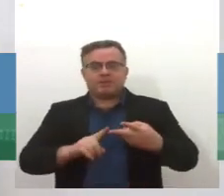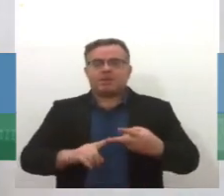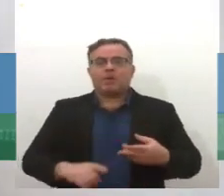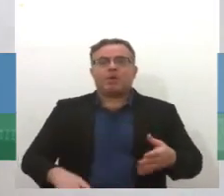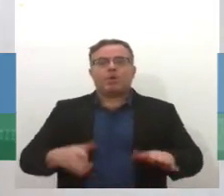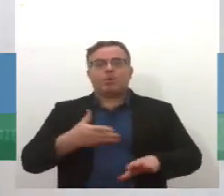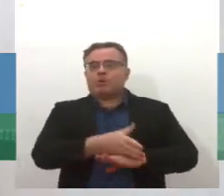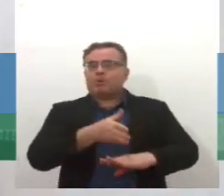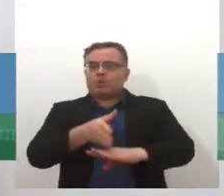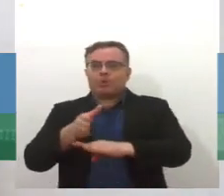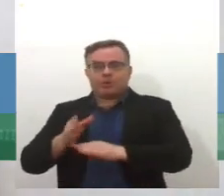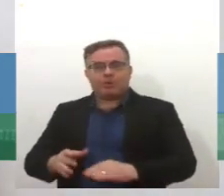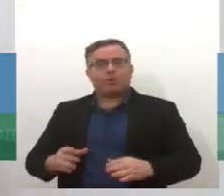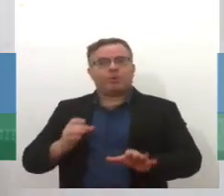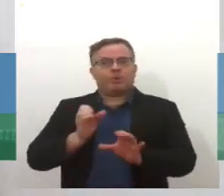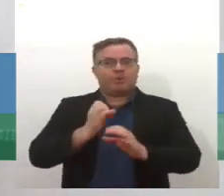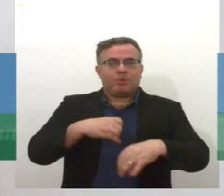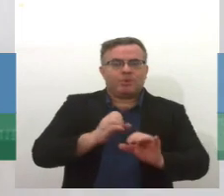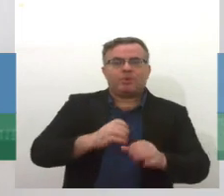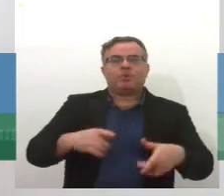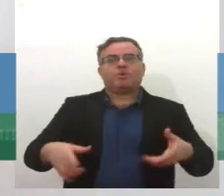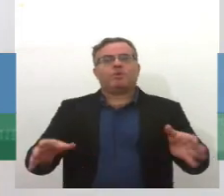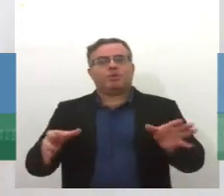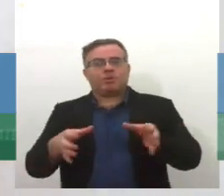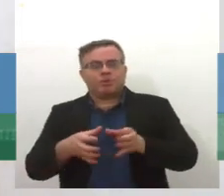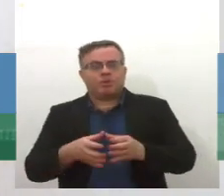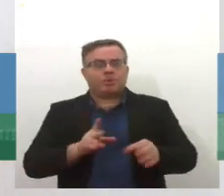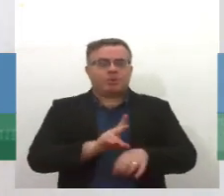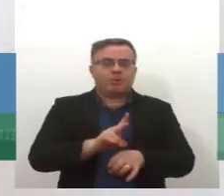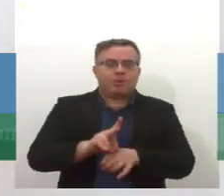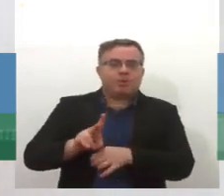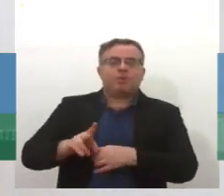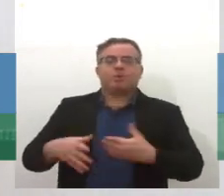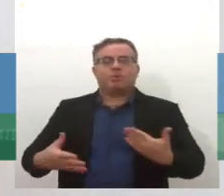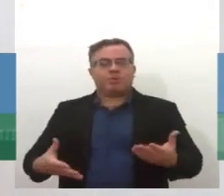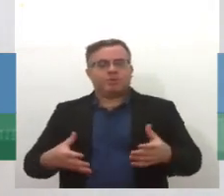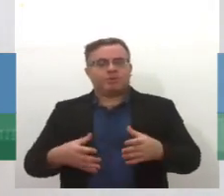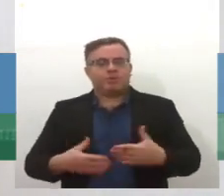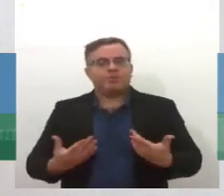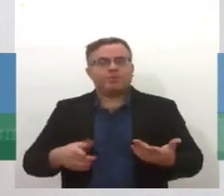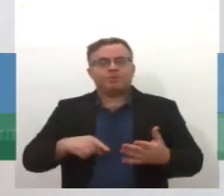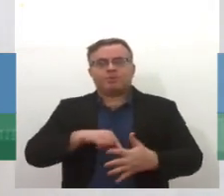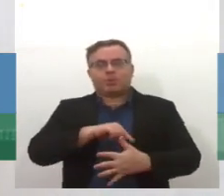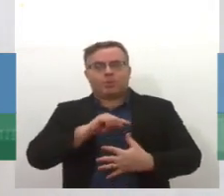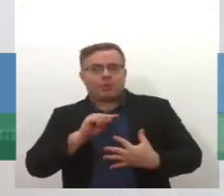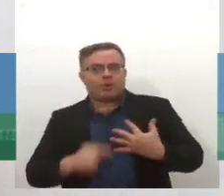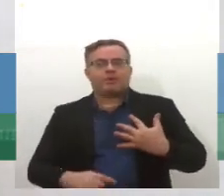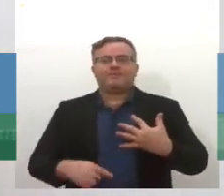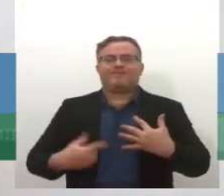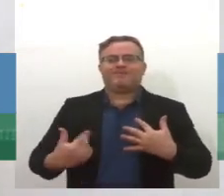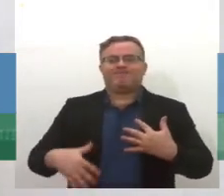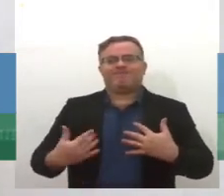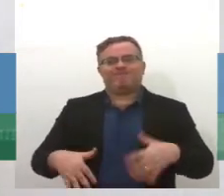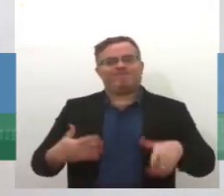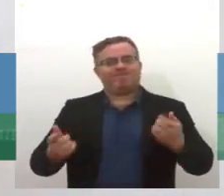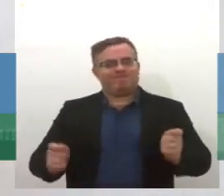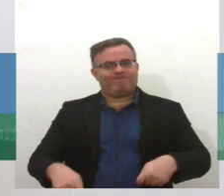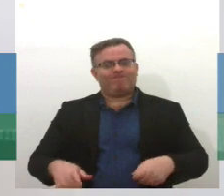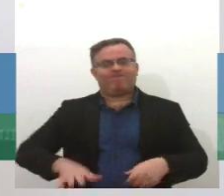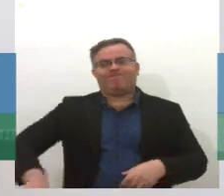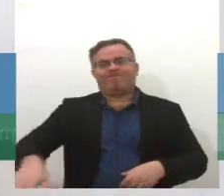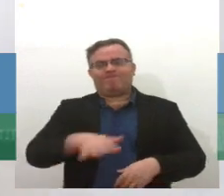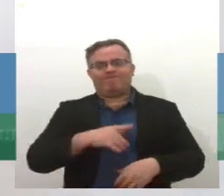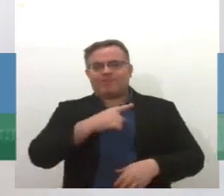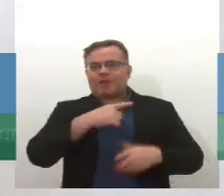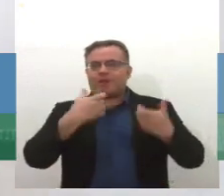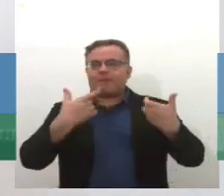atendimentos ambulatoriais, equipe de redução de danos, todo esse trabalho intersetorial que a Diana descreveu aqui para